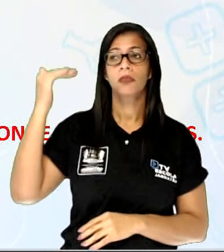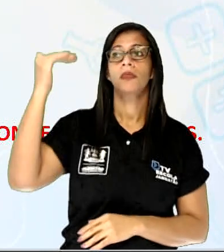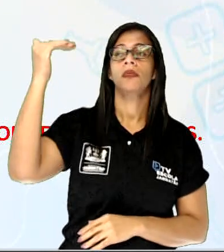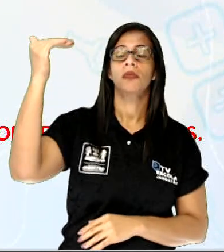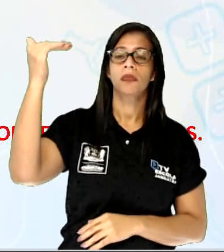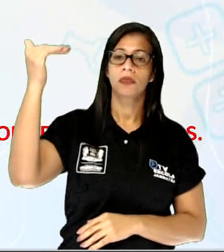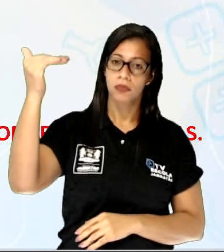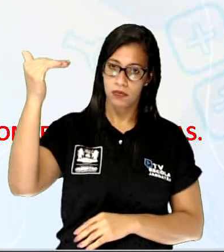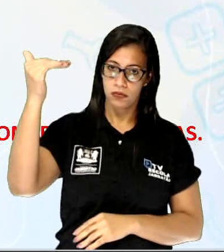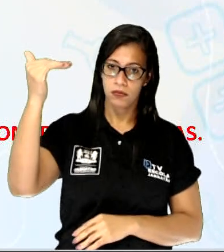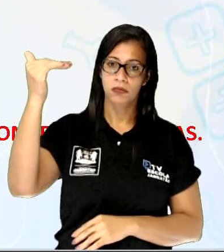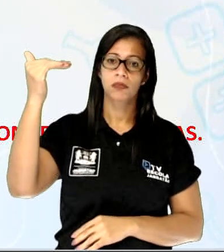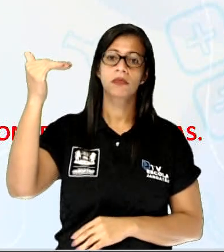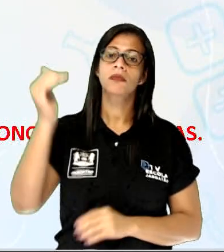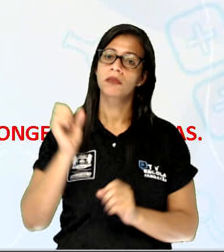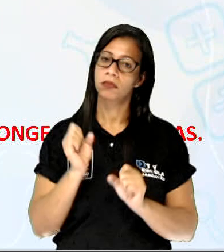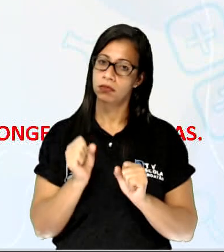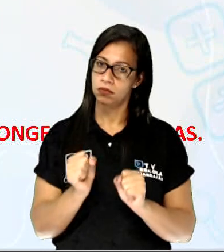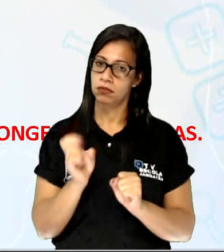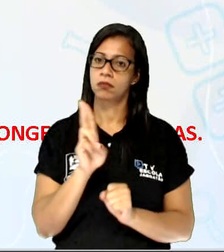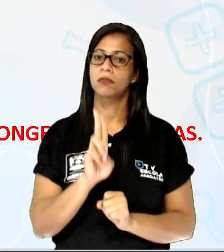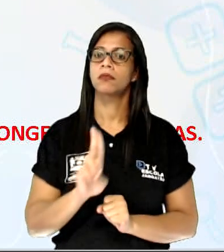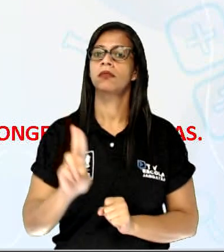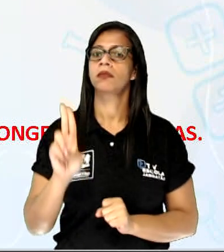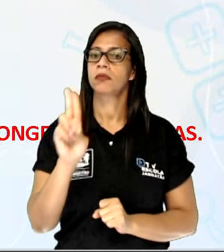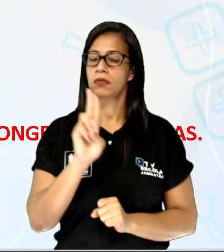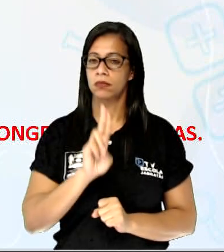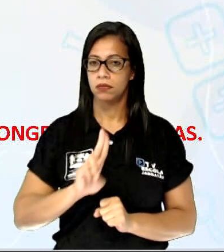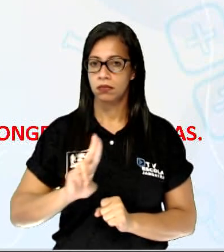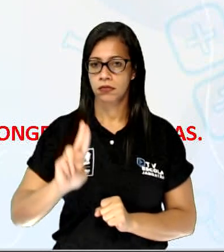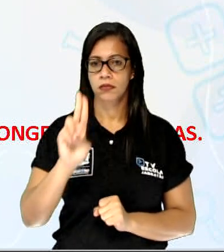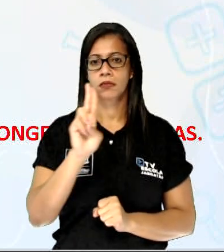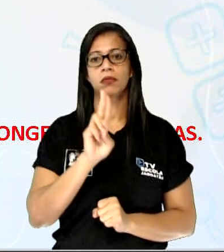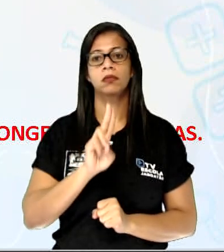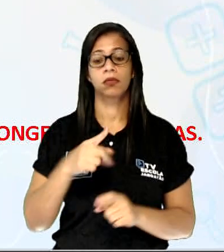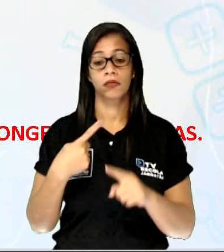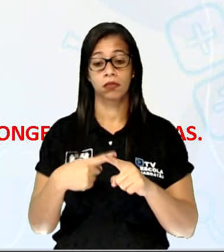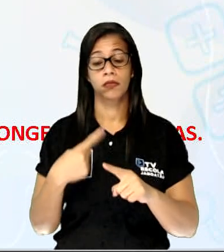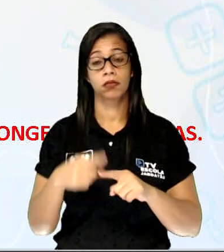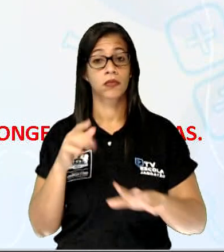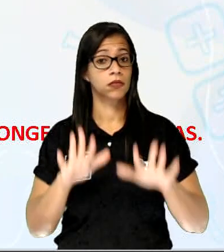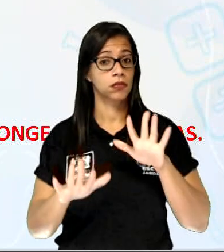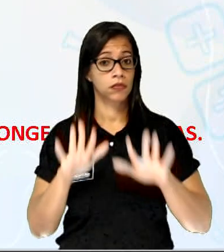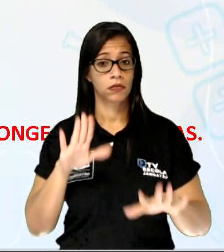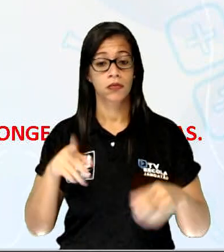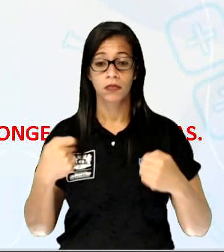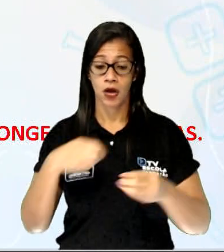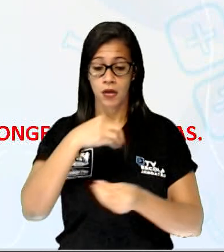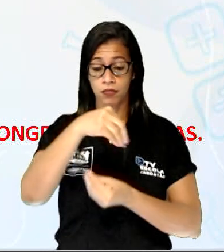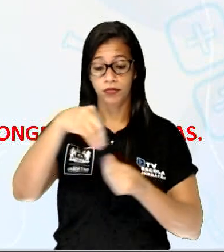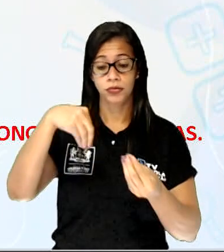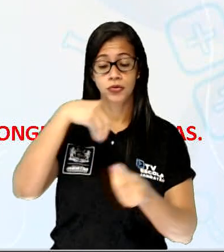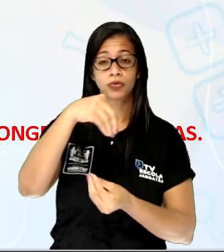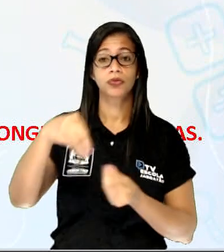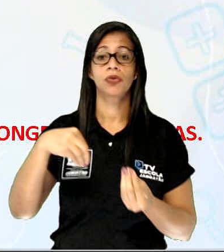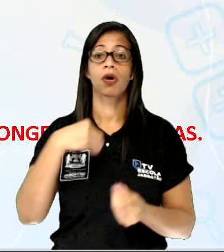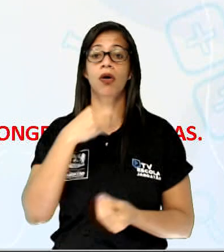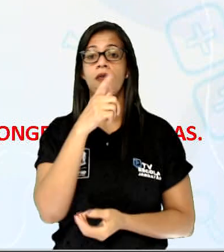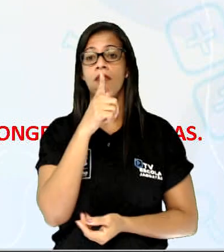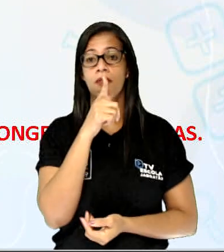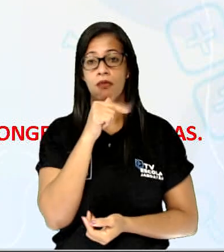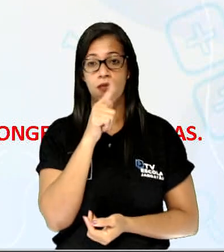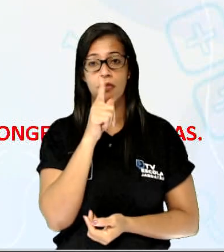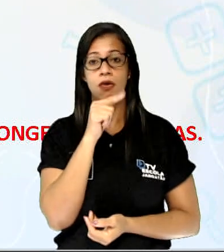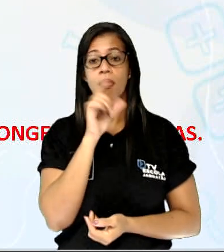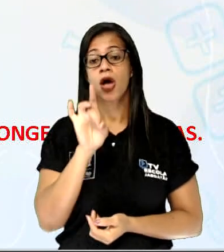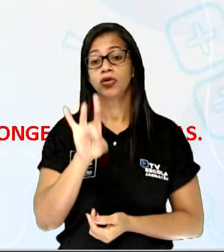nessa manipulação, muitas vezes, eles precisam ser diluídos, né? Em uma quantidade de água que o adulto